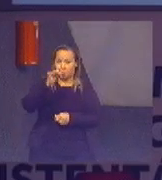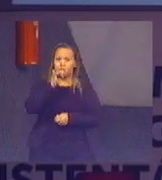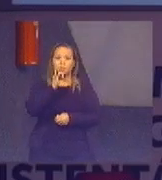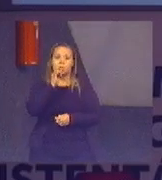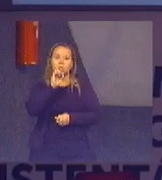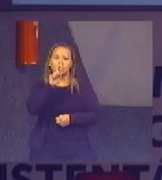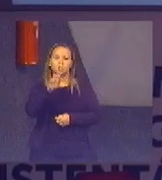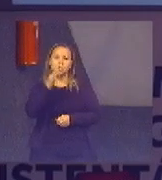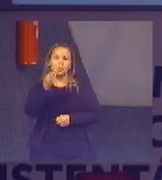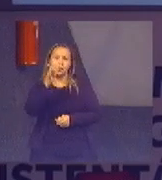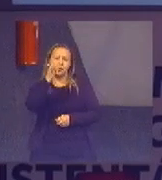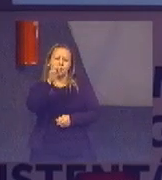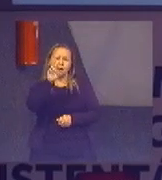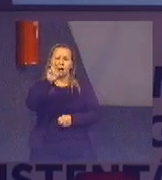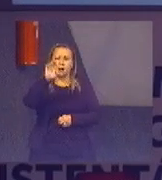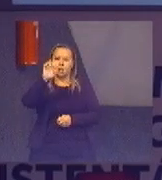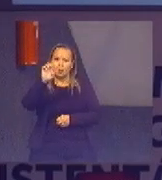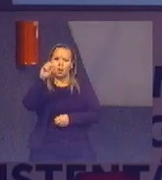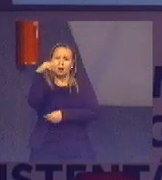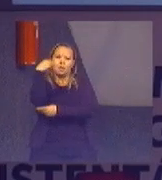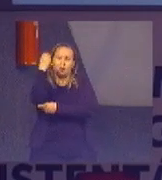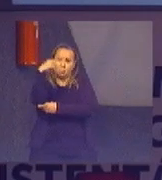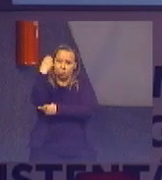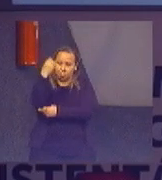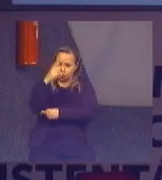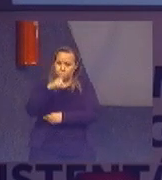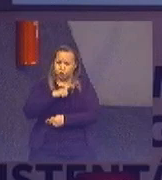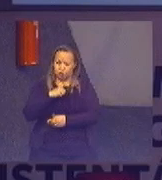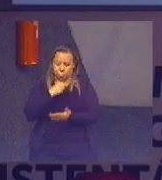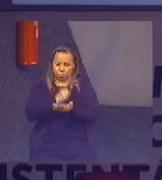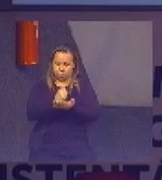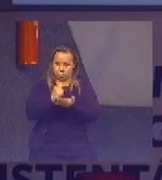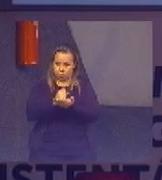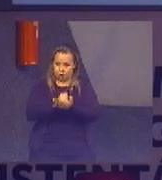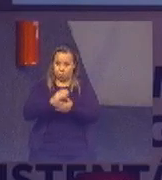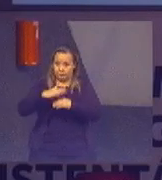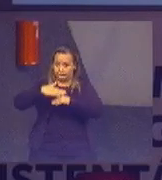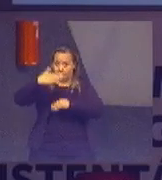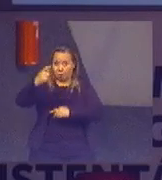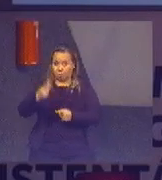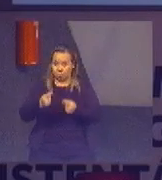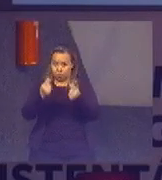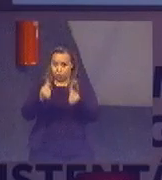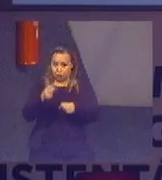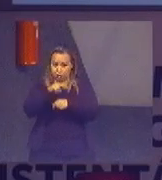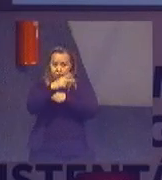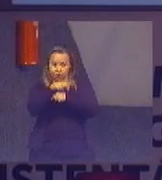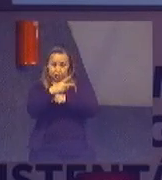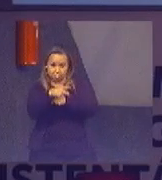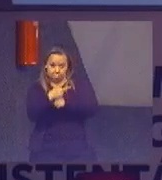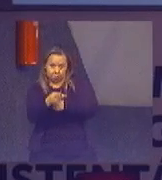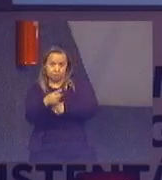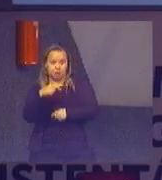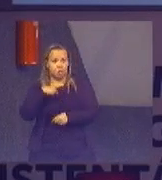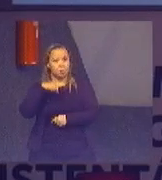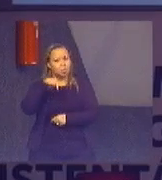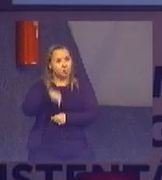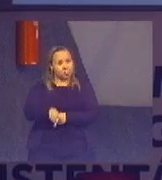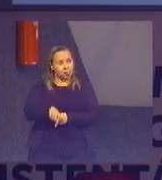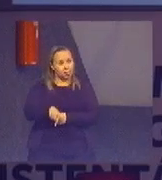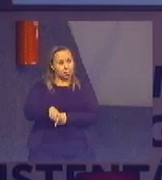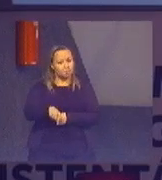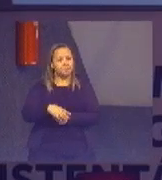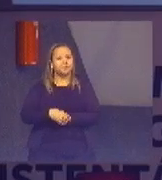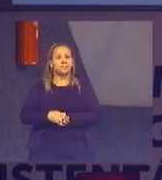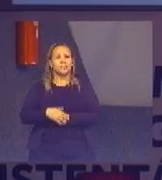será que o TRE do Rio Grande do Sul tem um contrato melhor do que o meu de vigilância, sendo que eu estou no TJ do Rio Grande do Sul e meu colega está no TRT